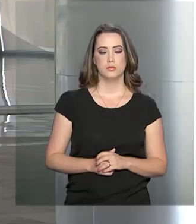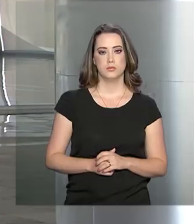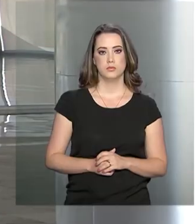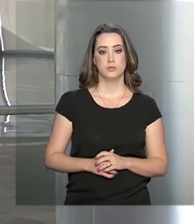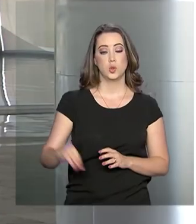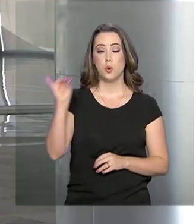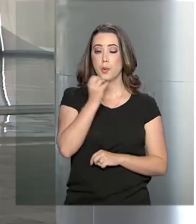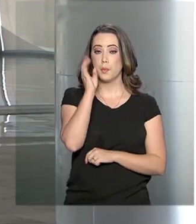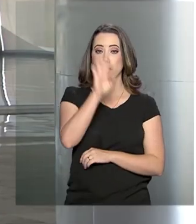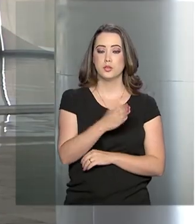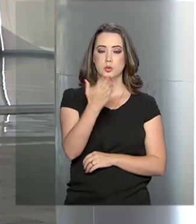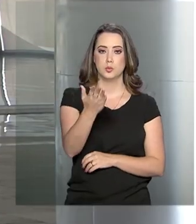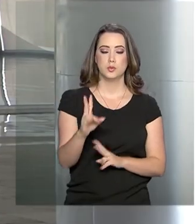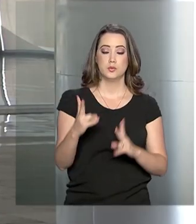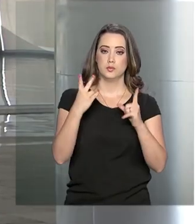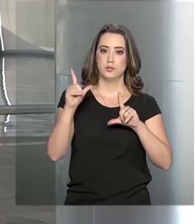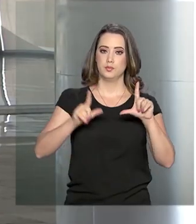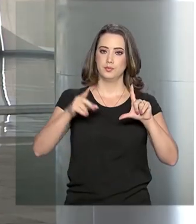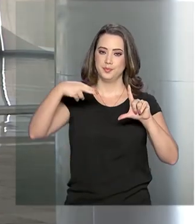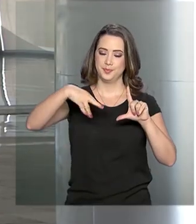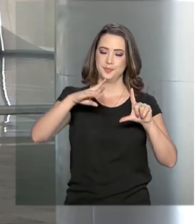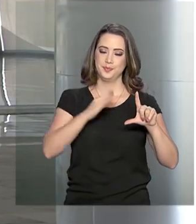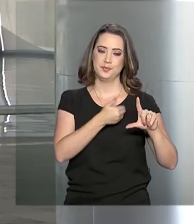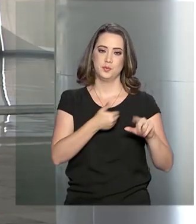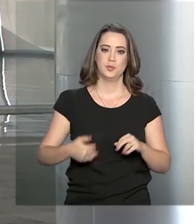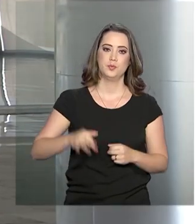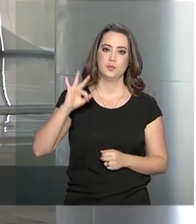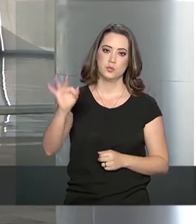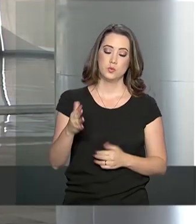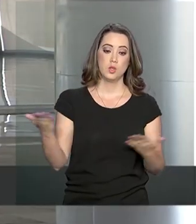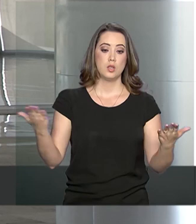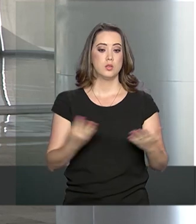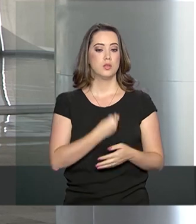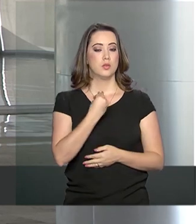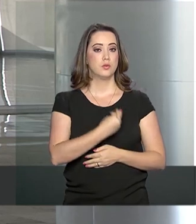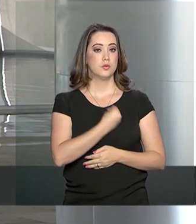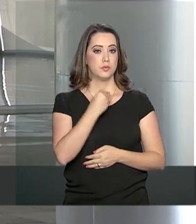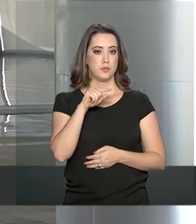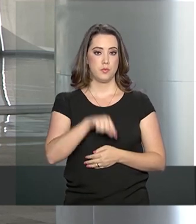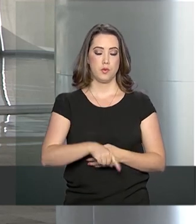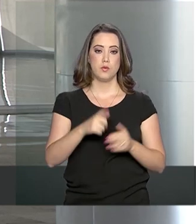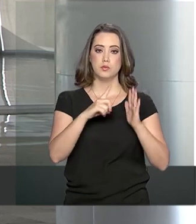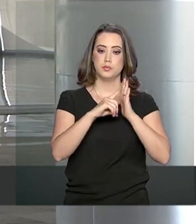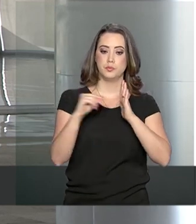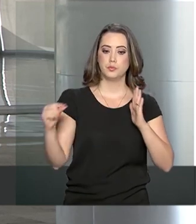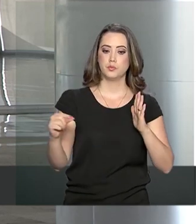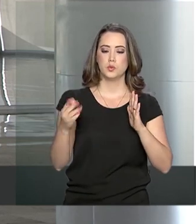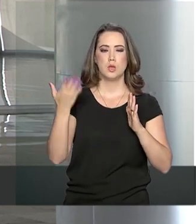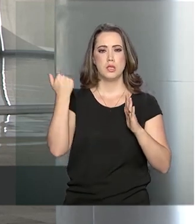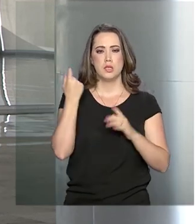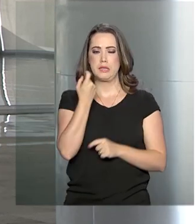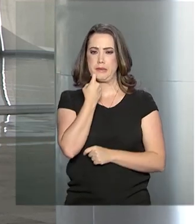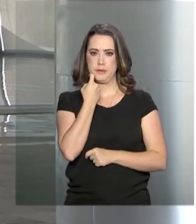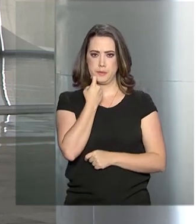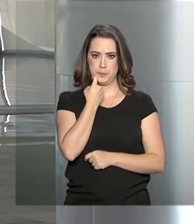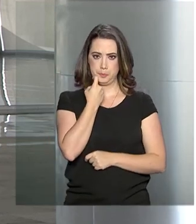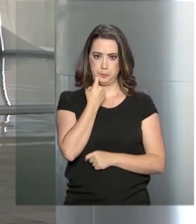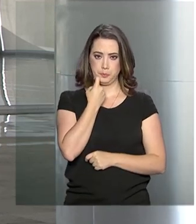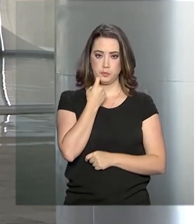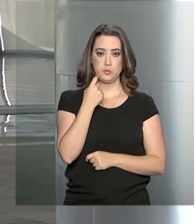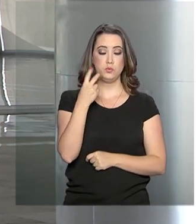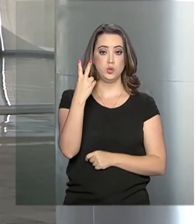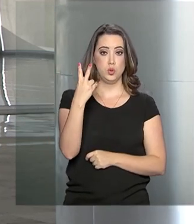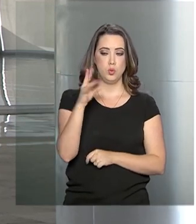Boa tarde para você que acompanha NBR, a TV do Governo Federal, falamos ao vivo do Palácio do Planalto. Na última sexta-feira,